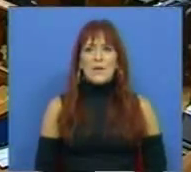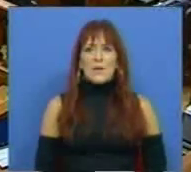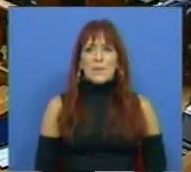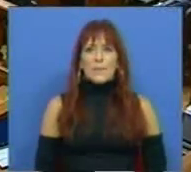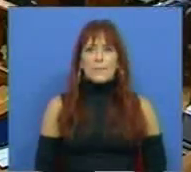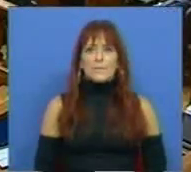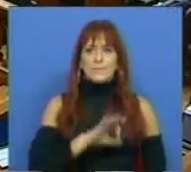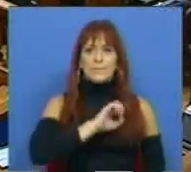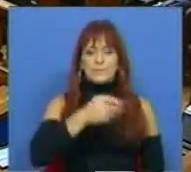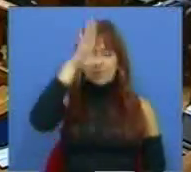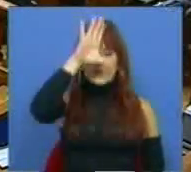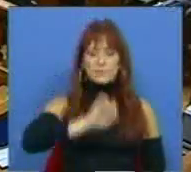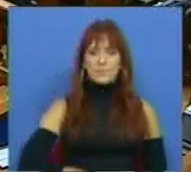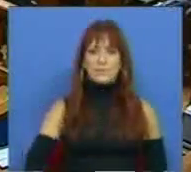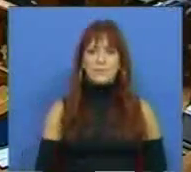Sr.